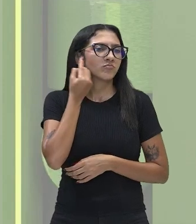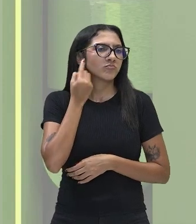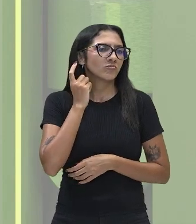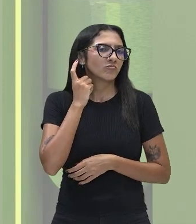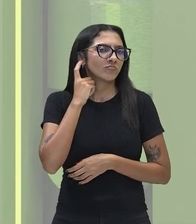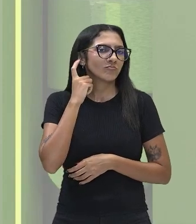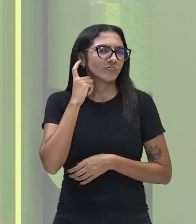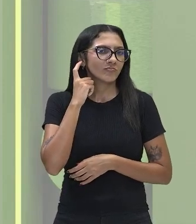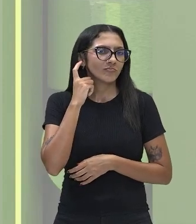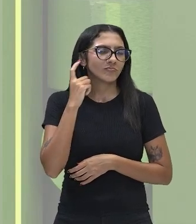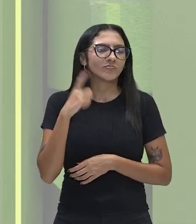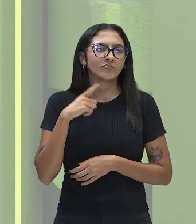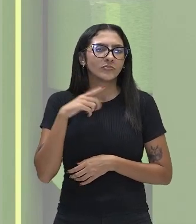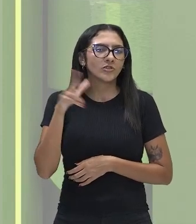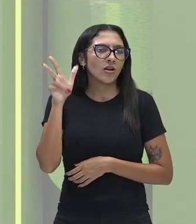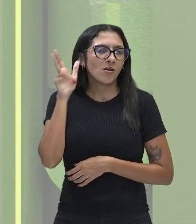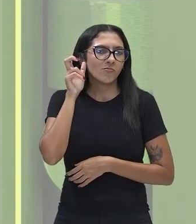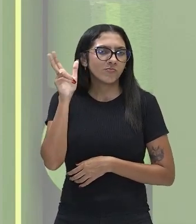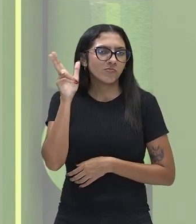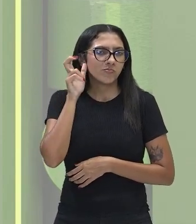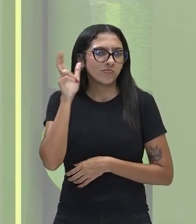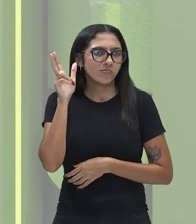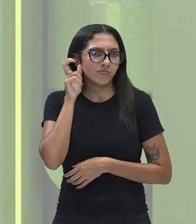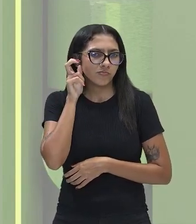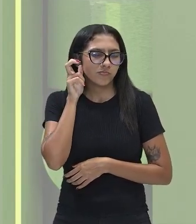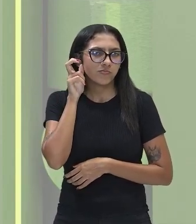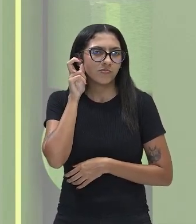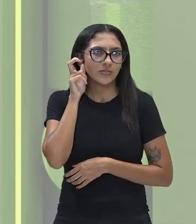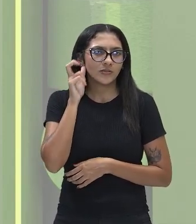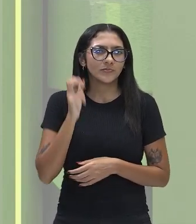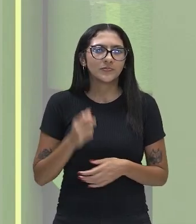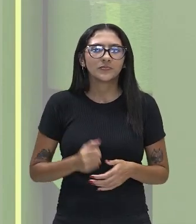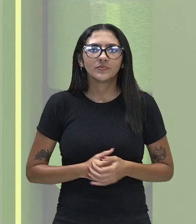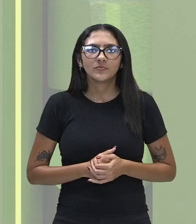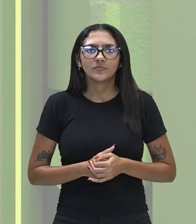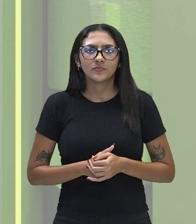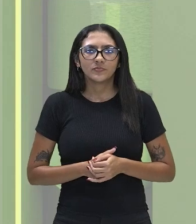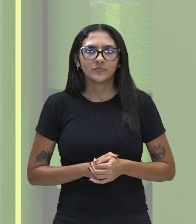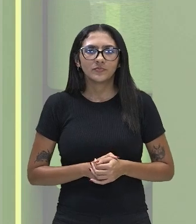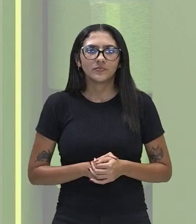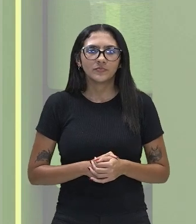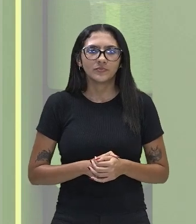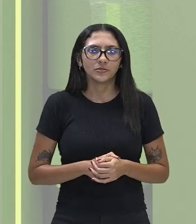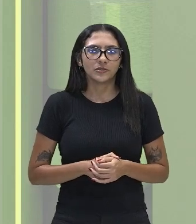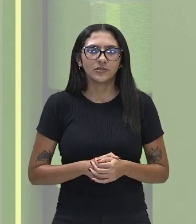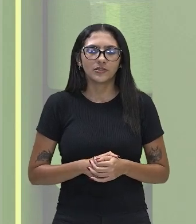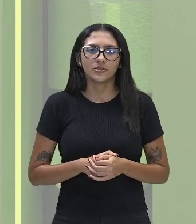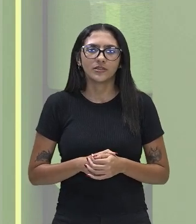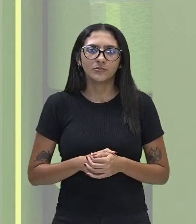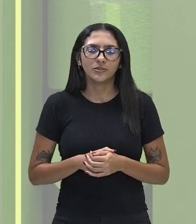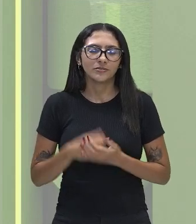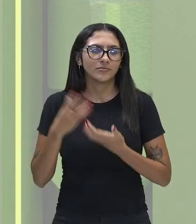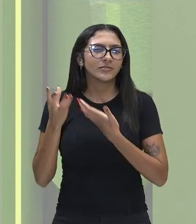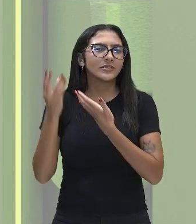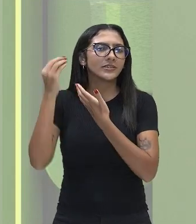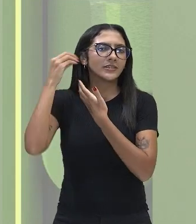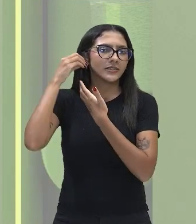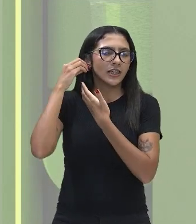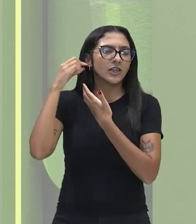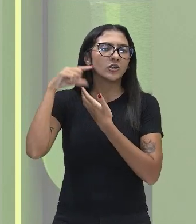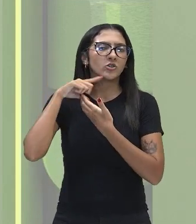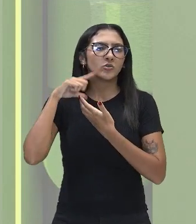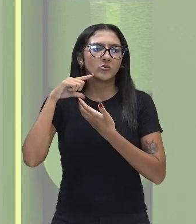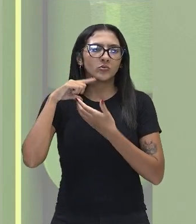por onde o som vai entrar. Logo dentro dele tem uma membrana